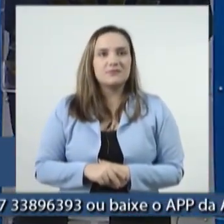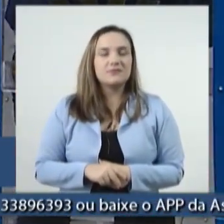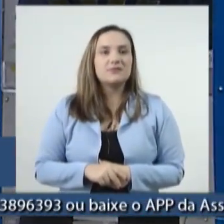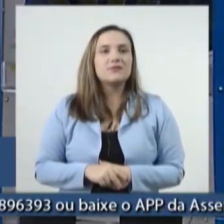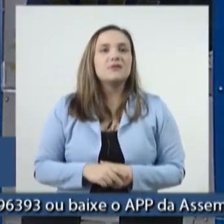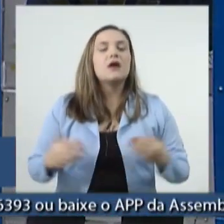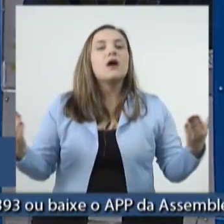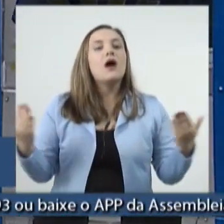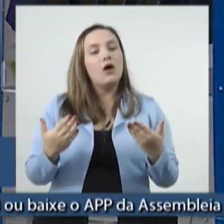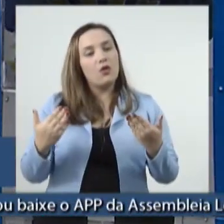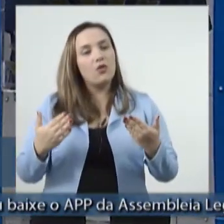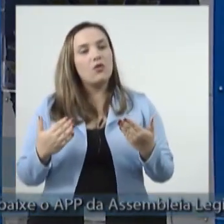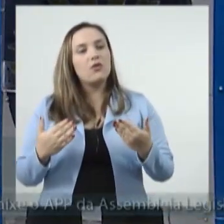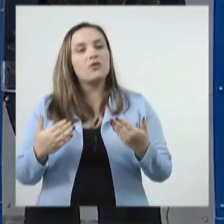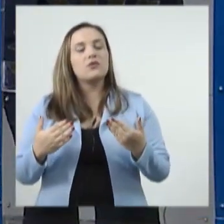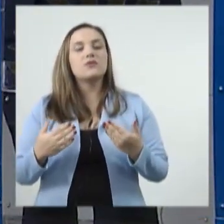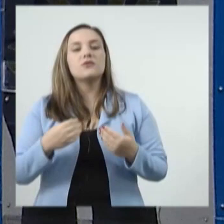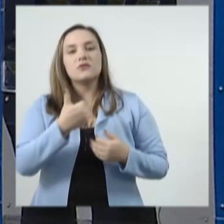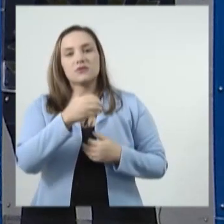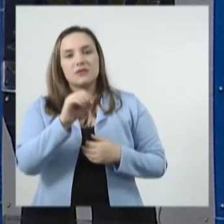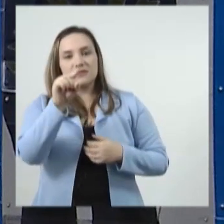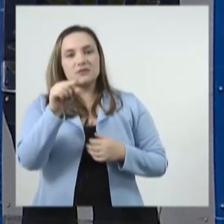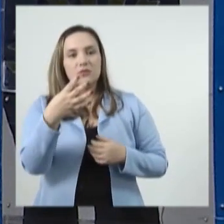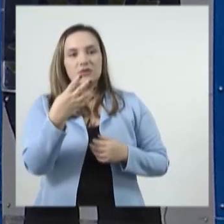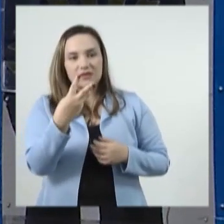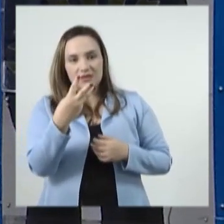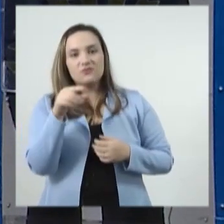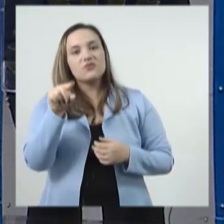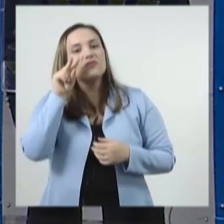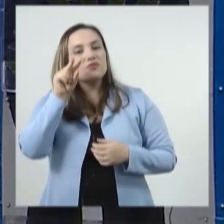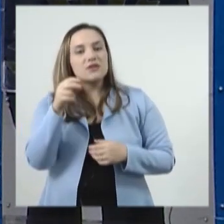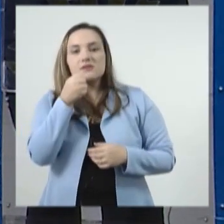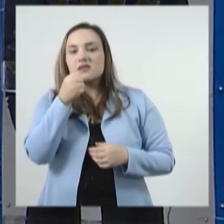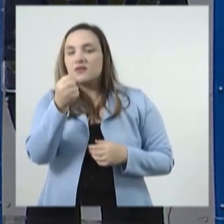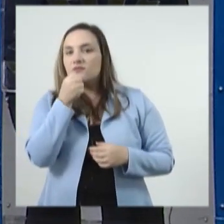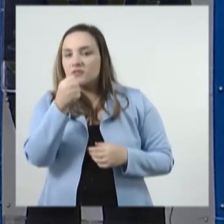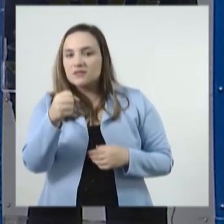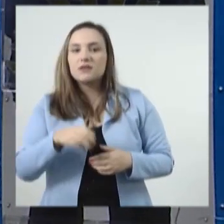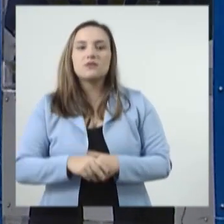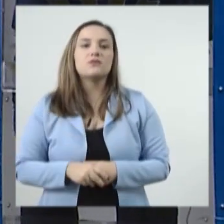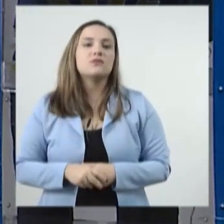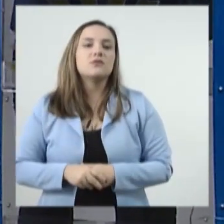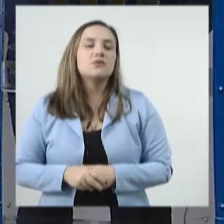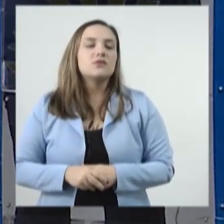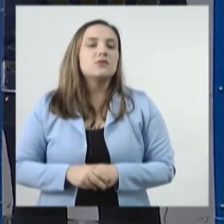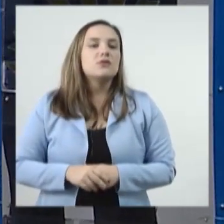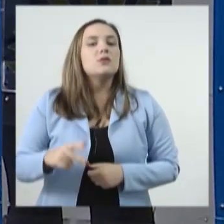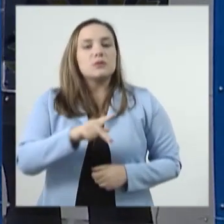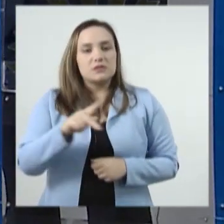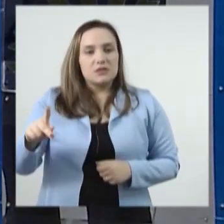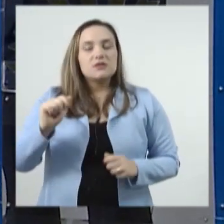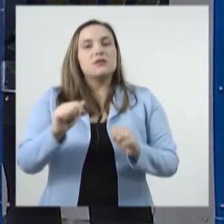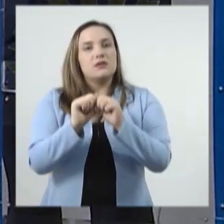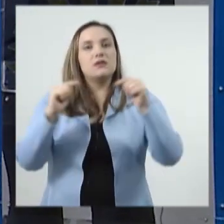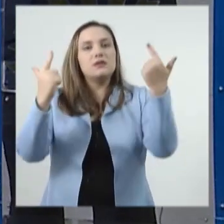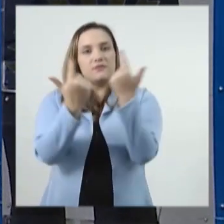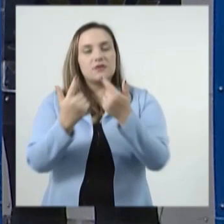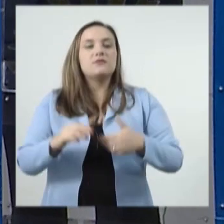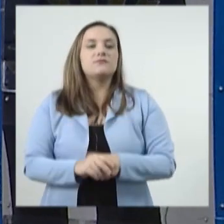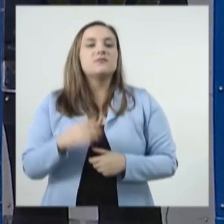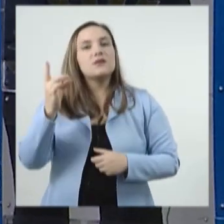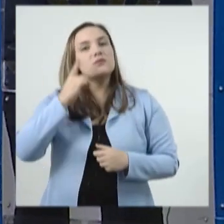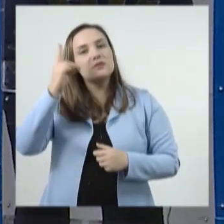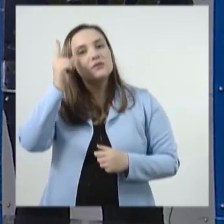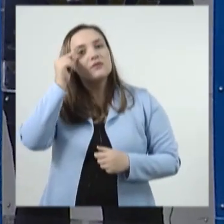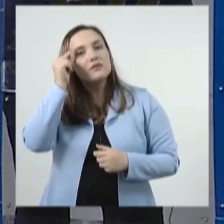Bom, 10 horas e 43 minutos, a gente acabou de acompanhar, então, a entrevista coletiva com o presidente daqui da Assembleia Legislativa,